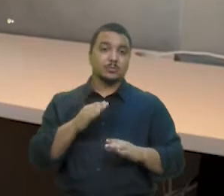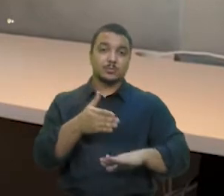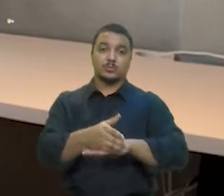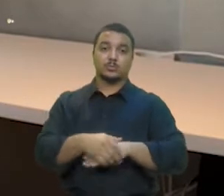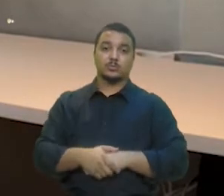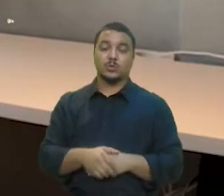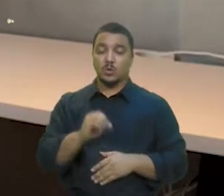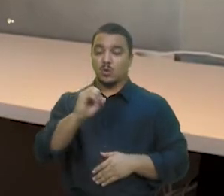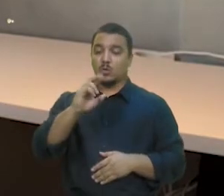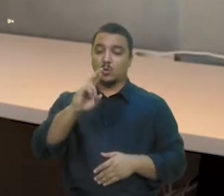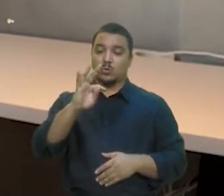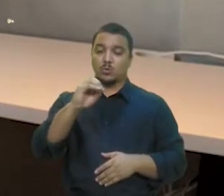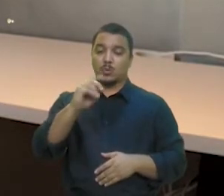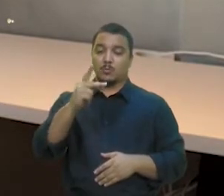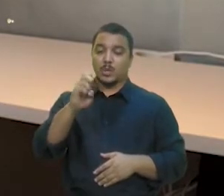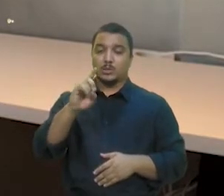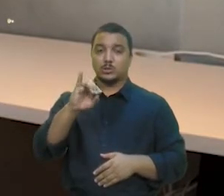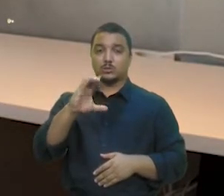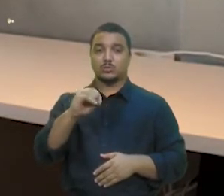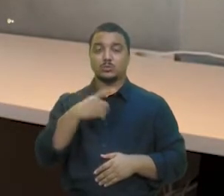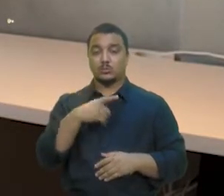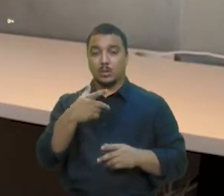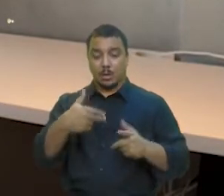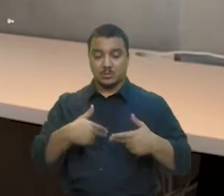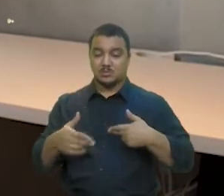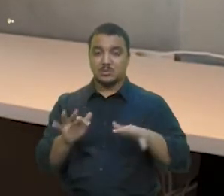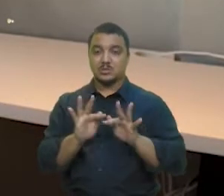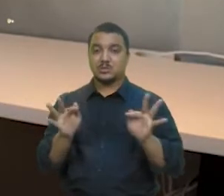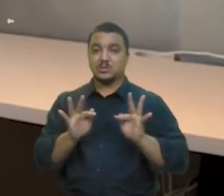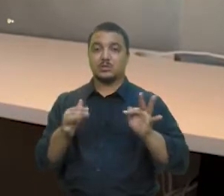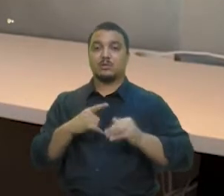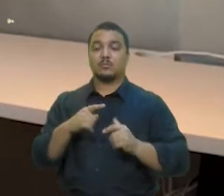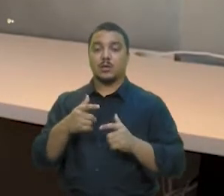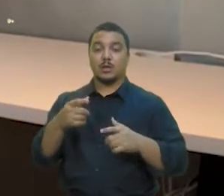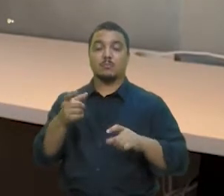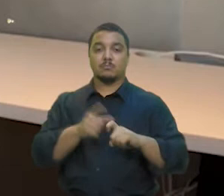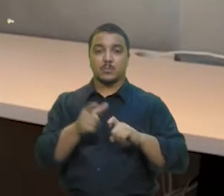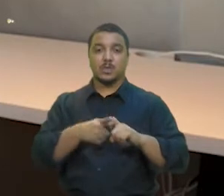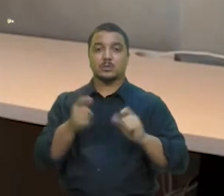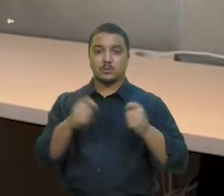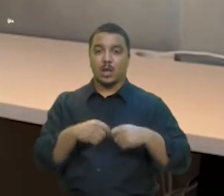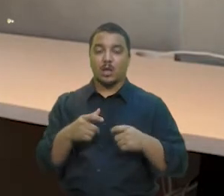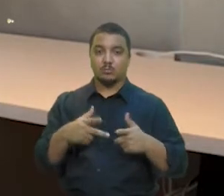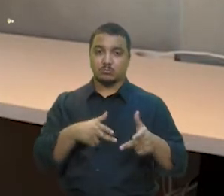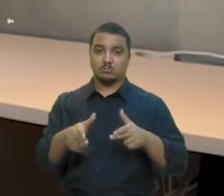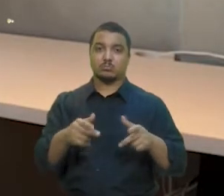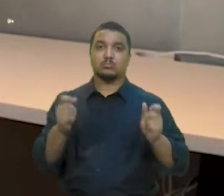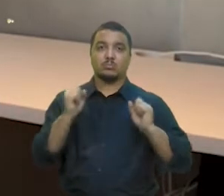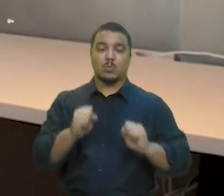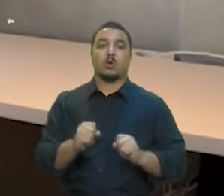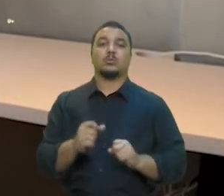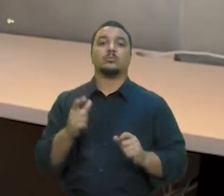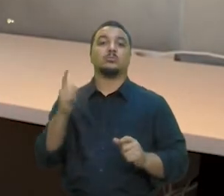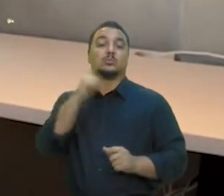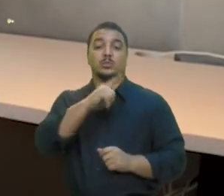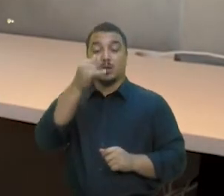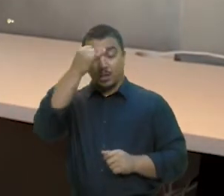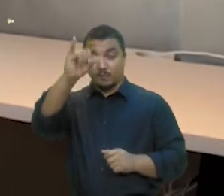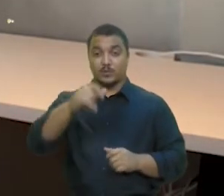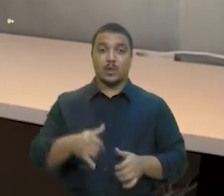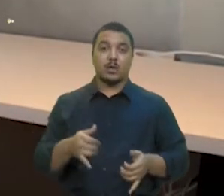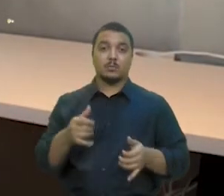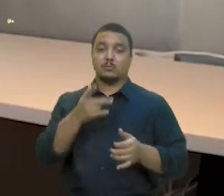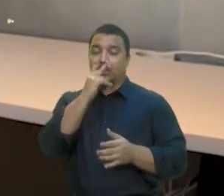Muita cirurgia são simples, nós temos muitos médicos capazes e conseguiríamos evitar uma grande pressão que